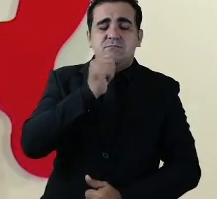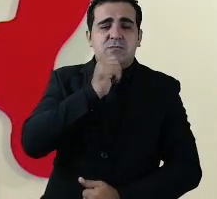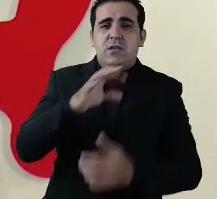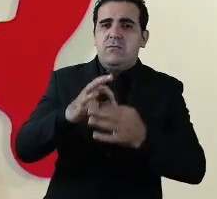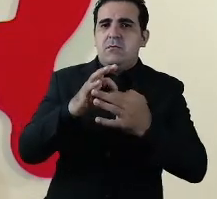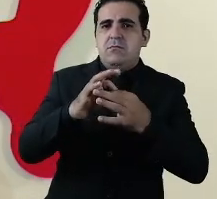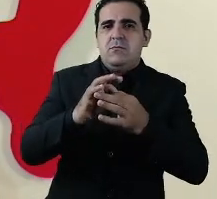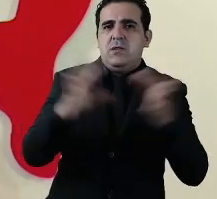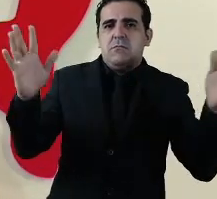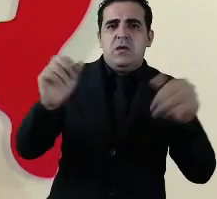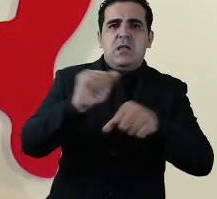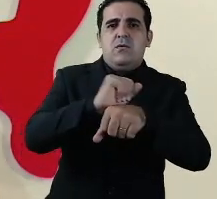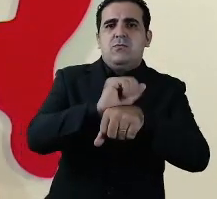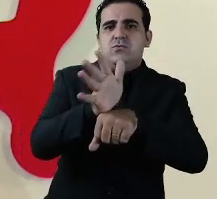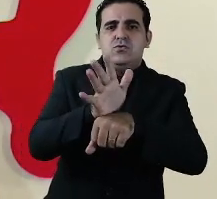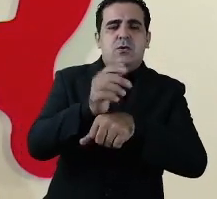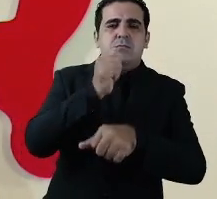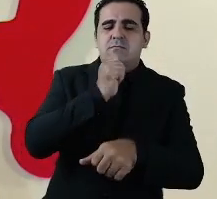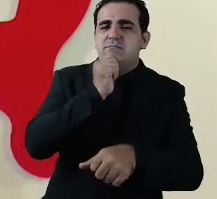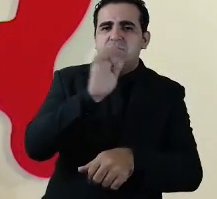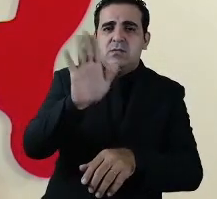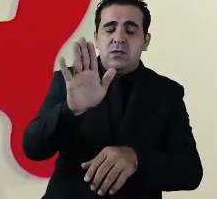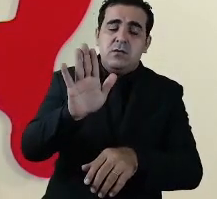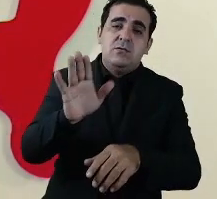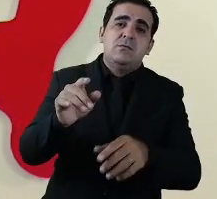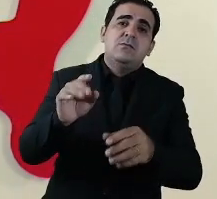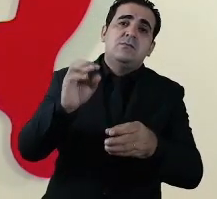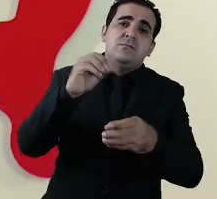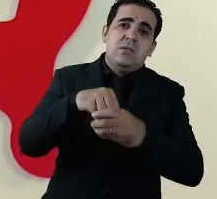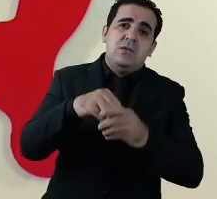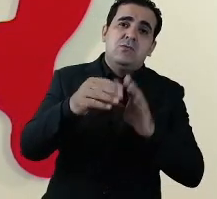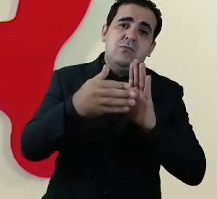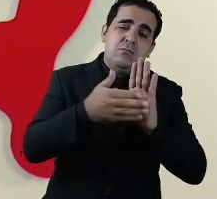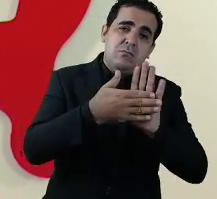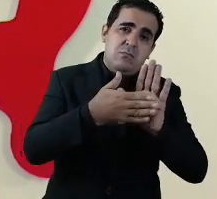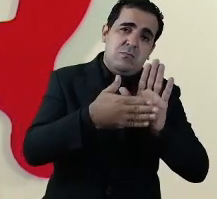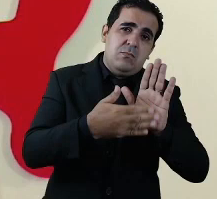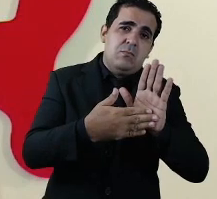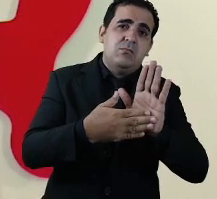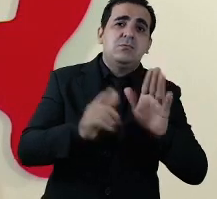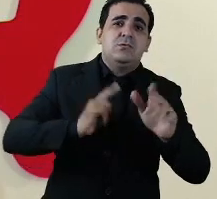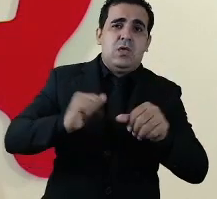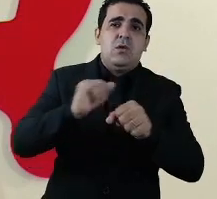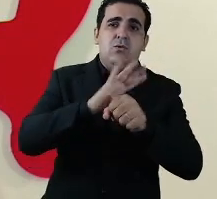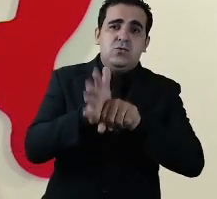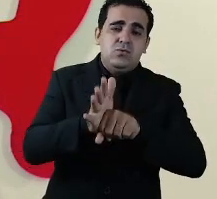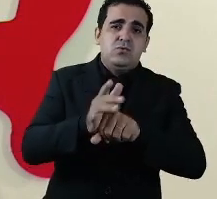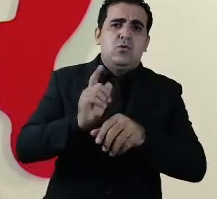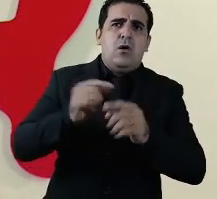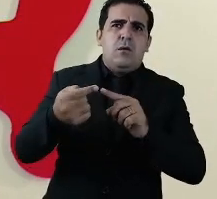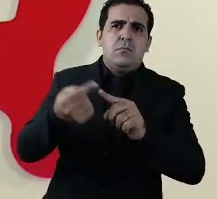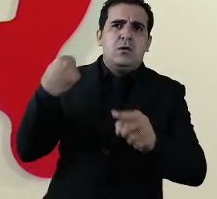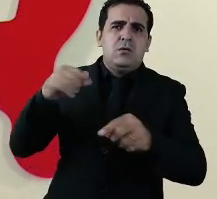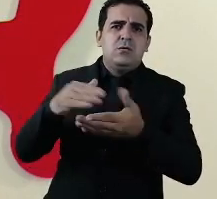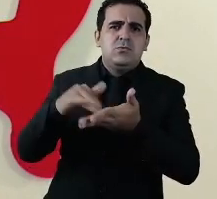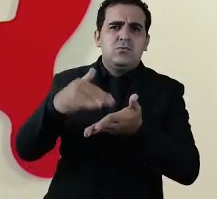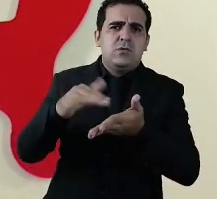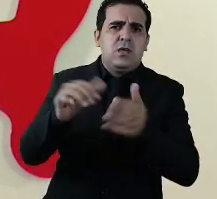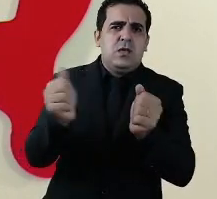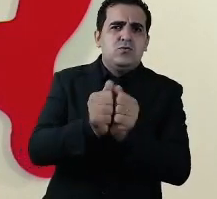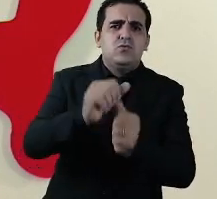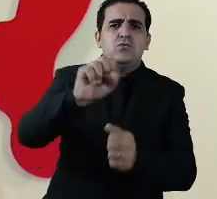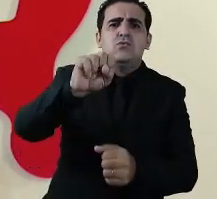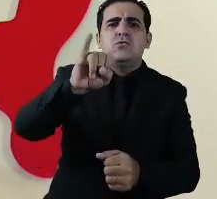liberar o shopping center propriamente dito nesse protocolo setorial inclusive o shopping center reuniram recentemente com o secretário